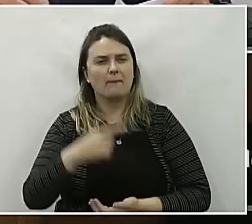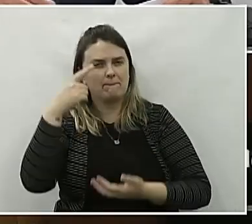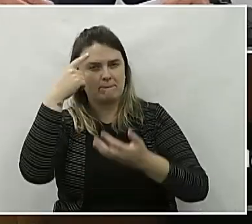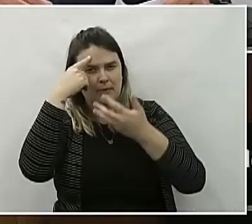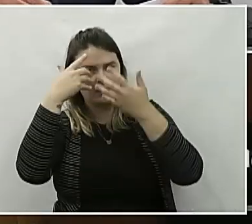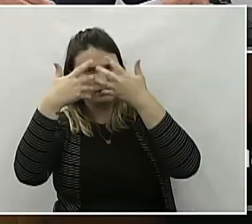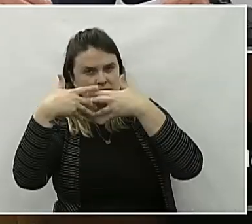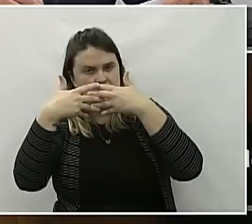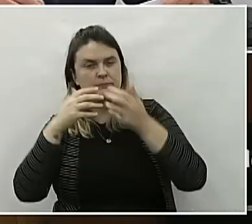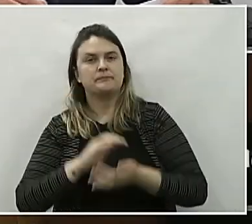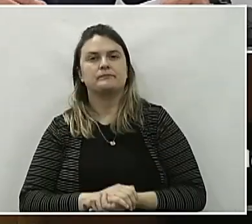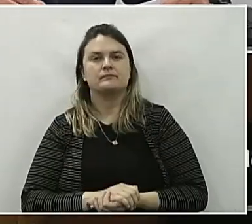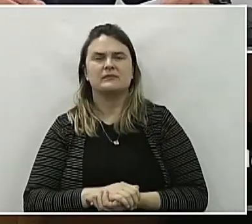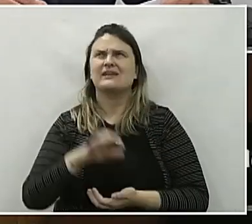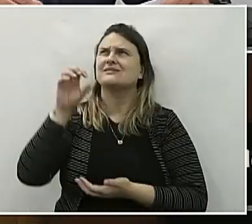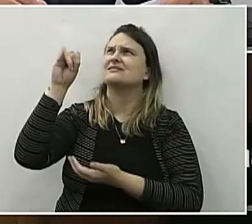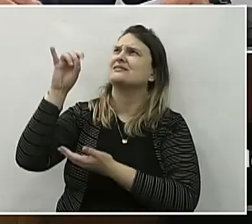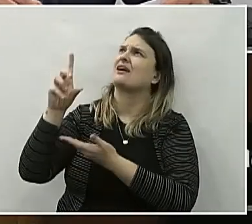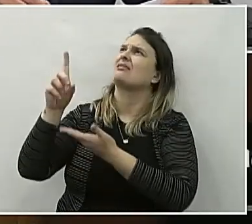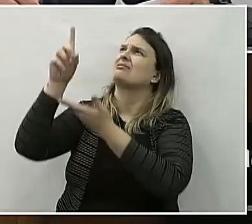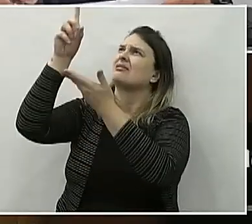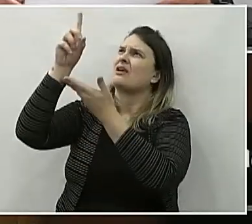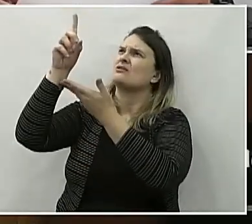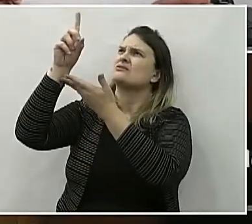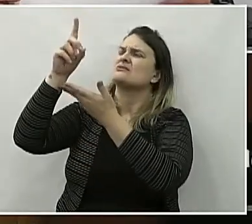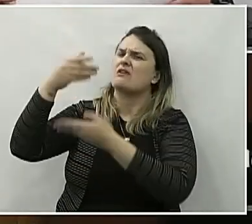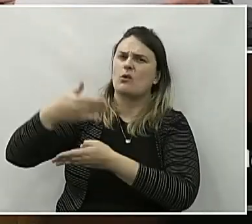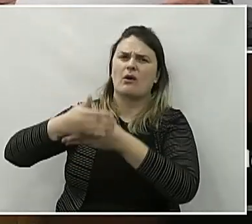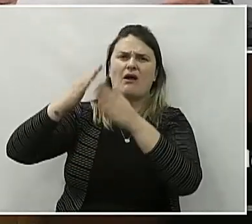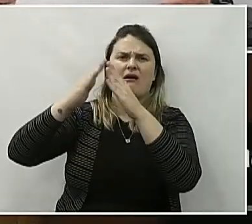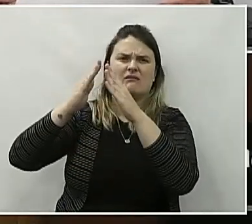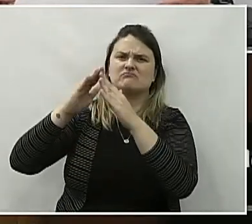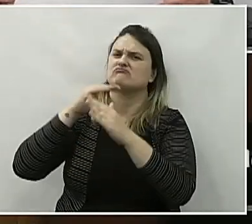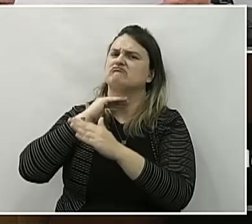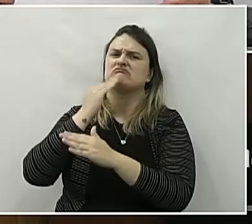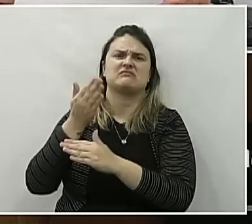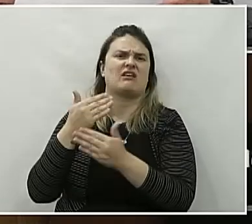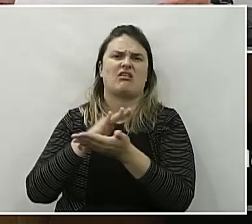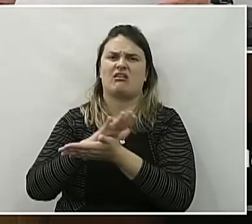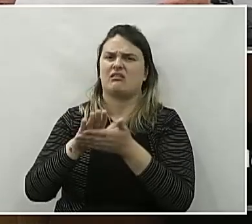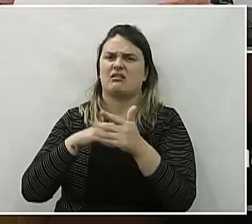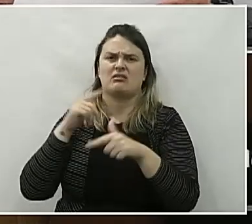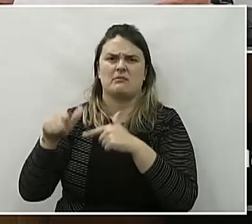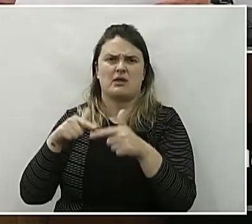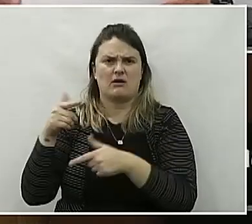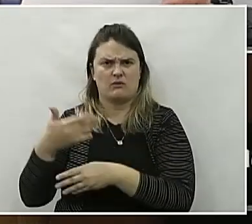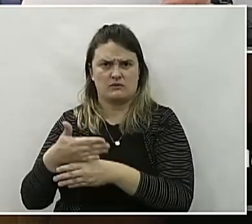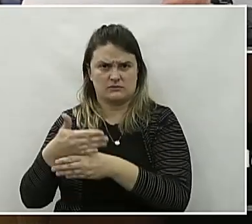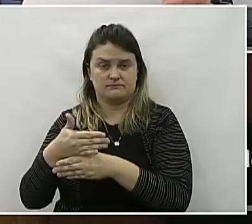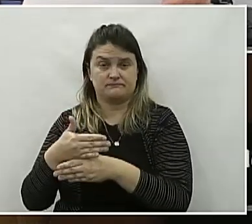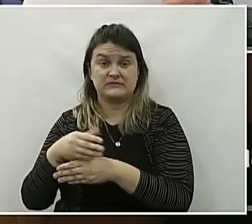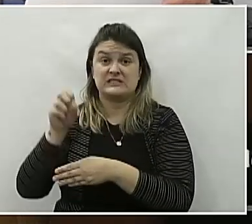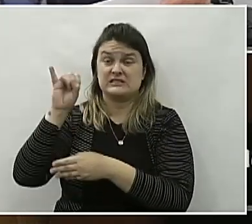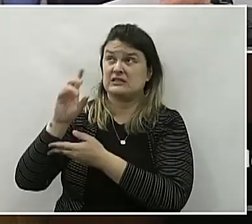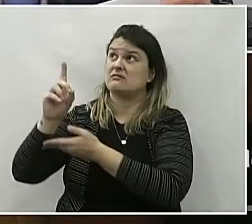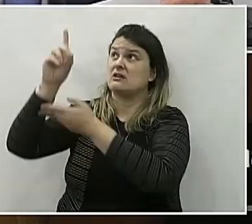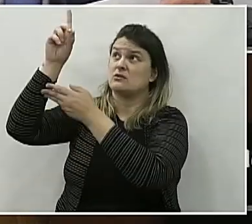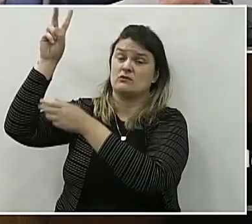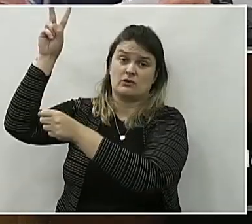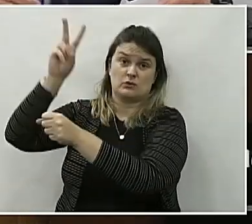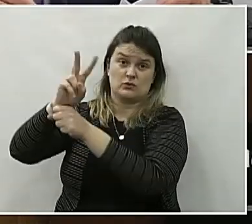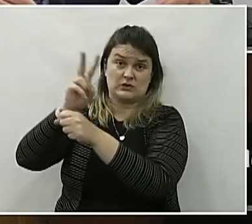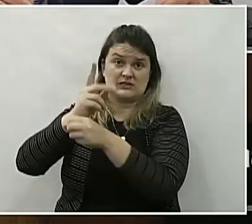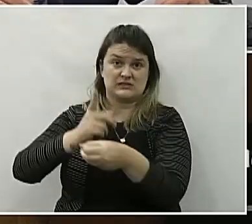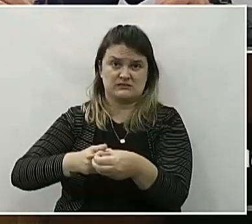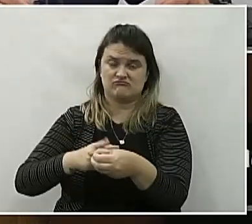refletir, se o Senhor Deus não edificar a casa, não adianta nada trabalhar para construí-la. Se o Senhor não proteger a